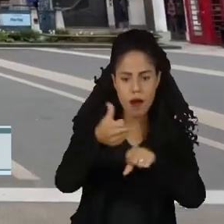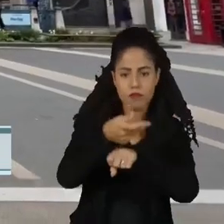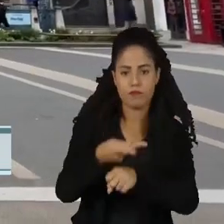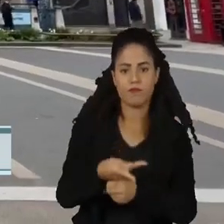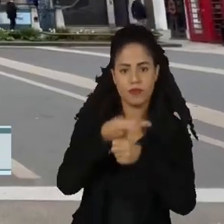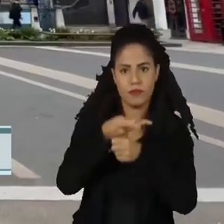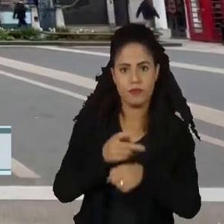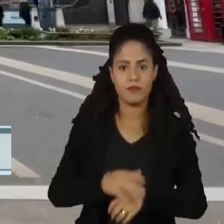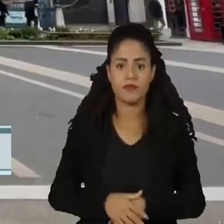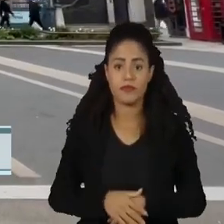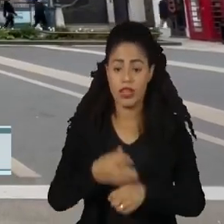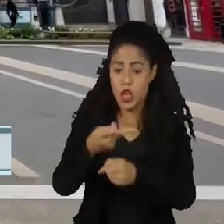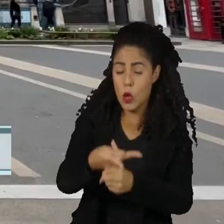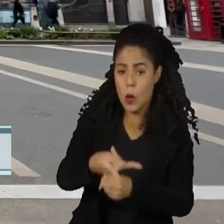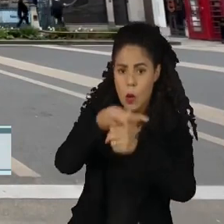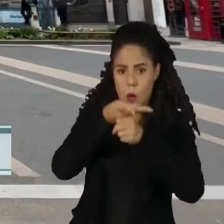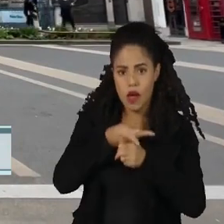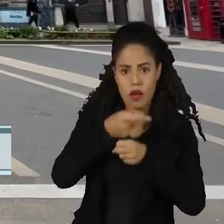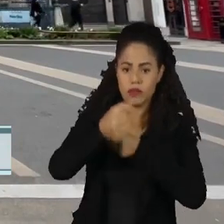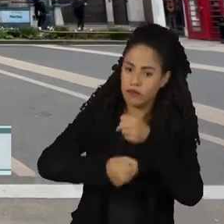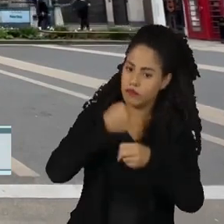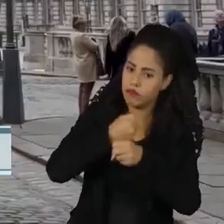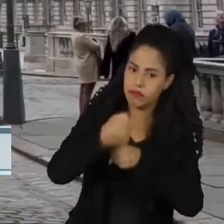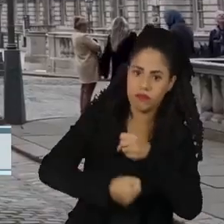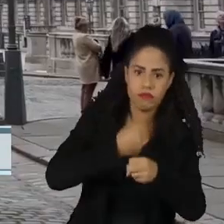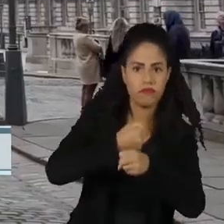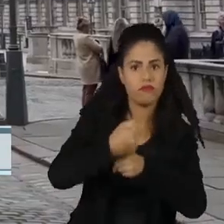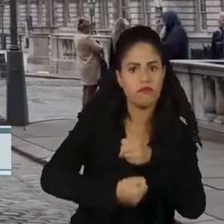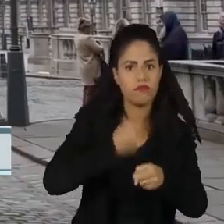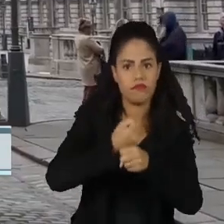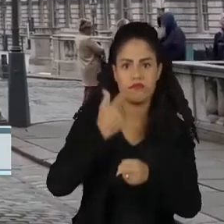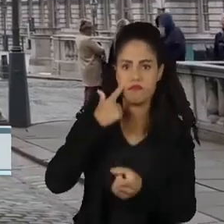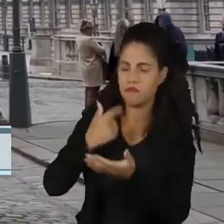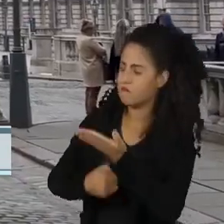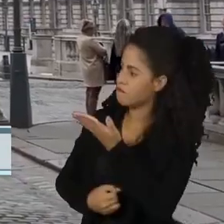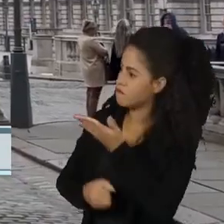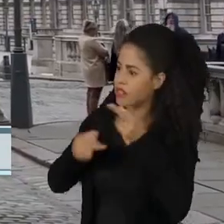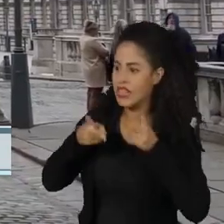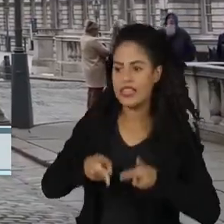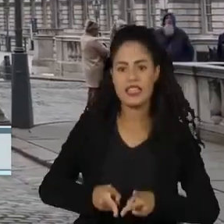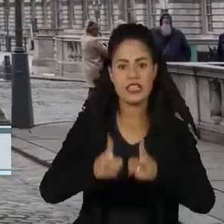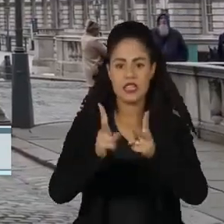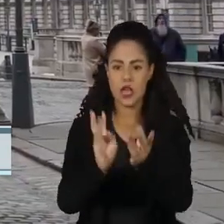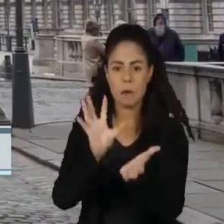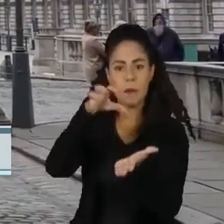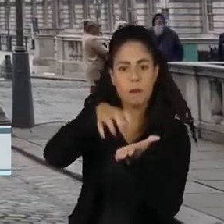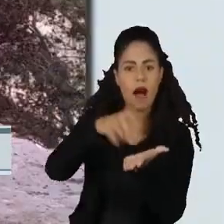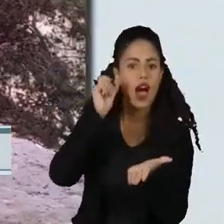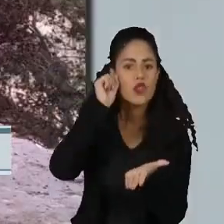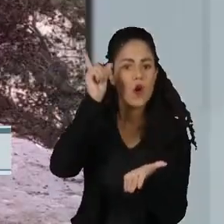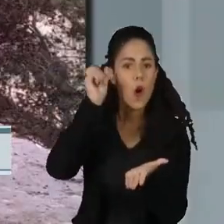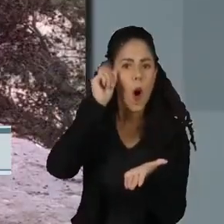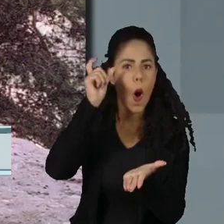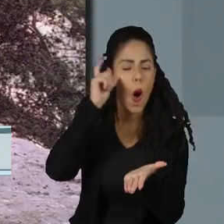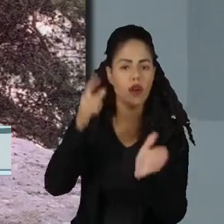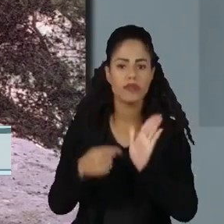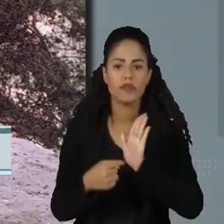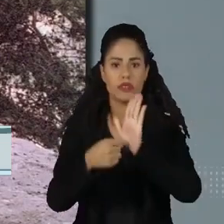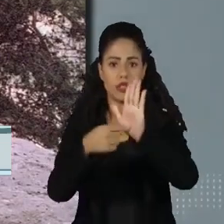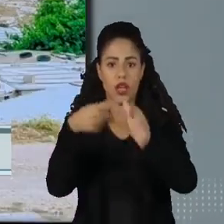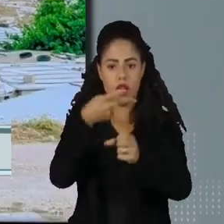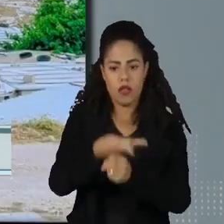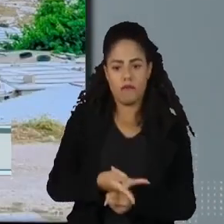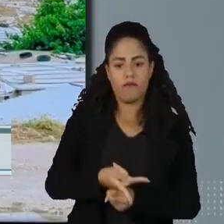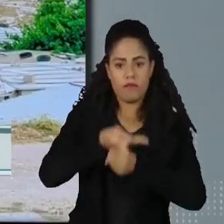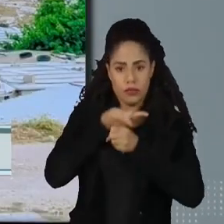A premiação acontece todos os anos na Somerset House, um dos maiores centros culturais de Londres. O prêmio Sony de